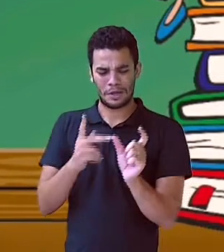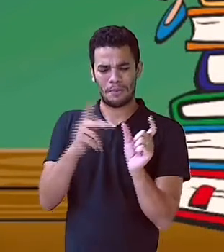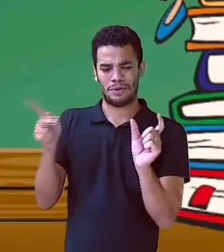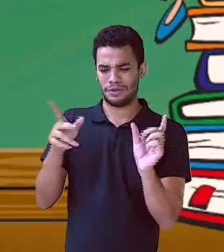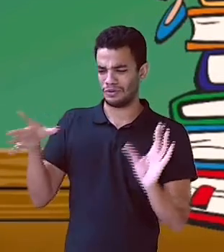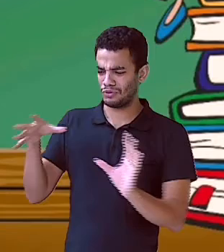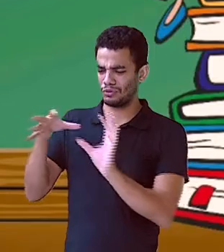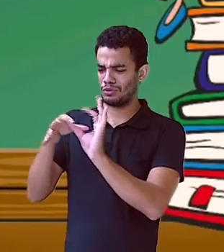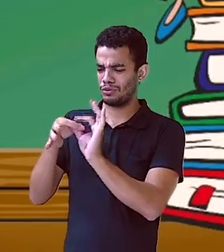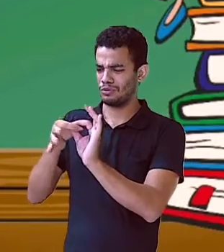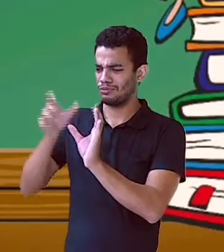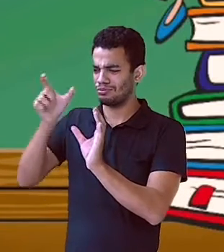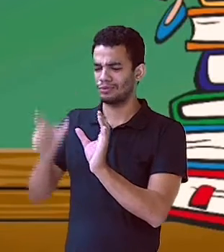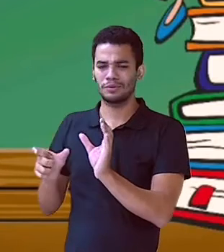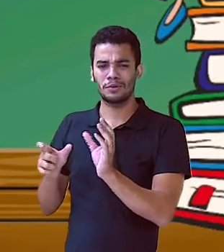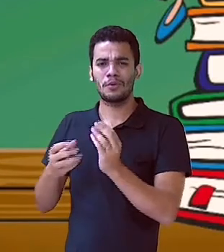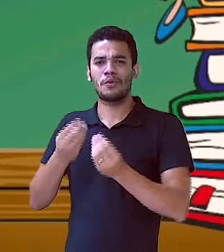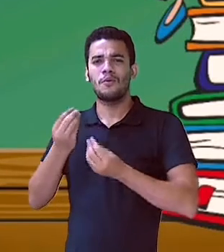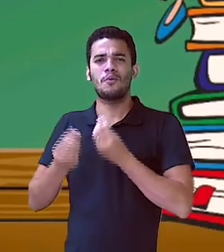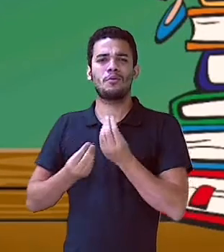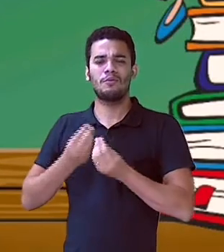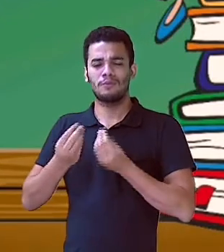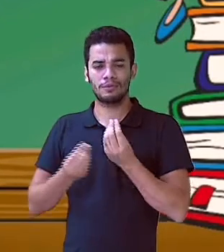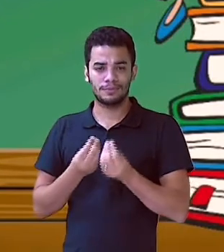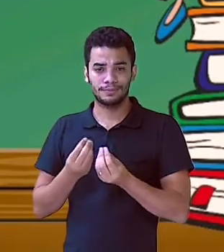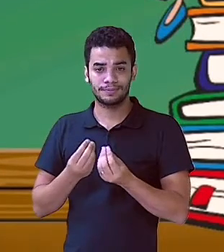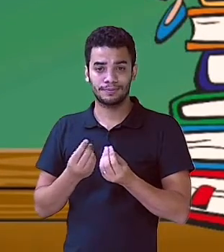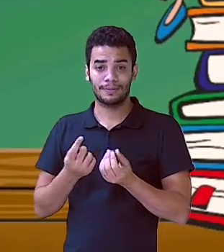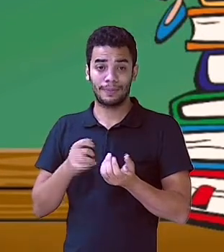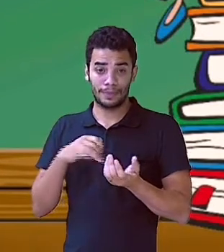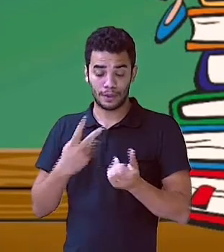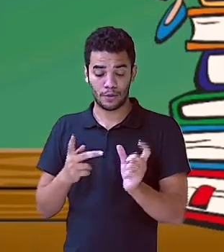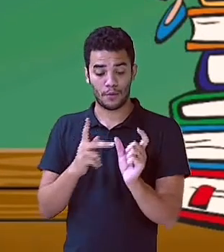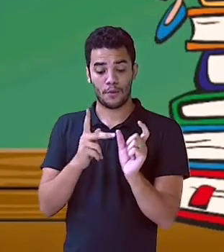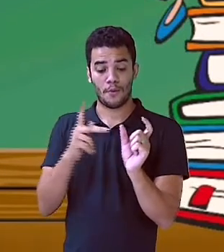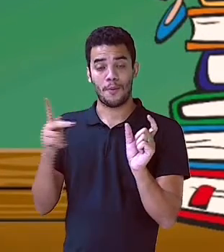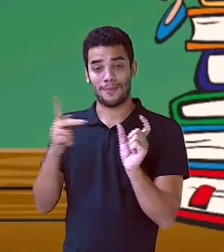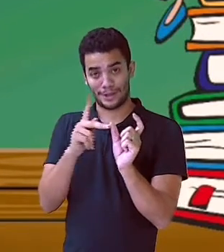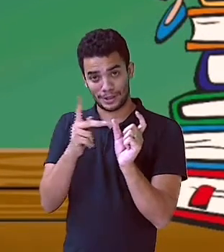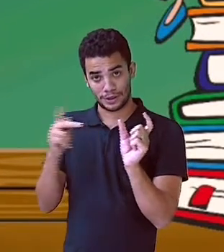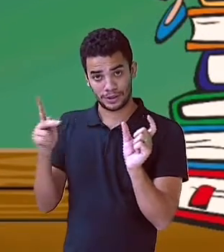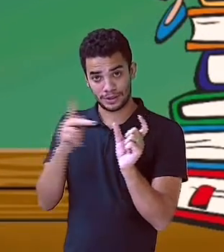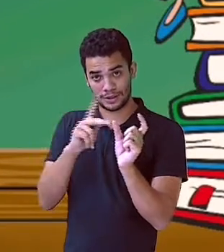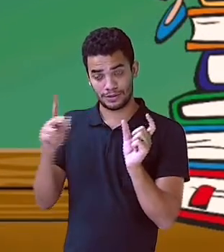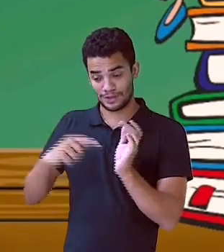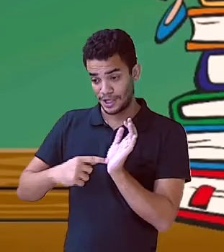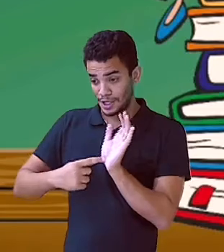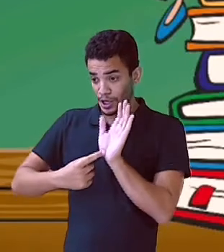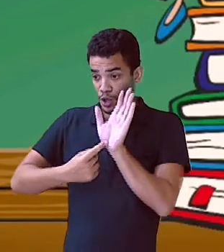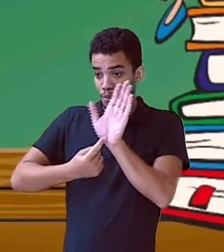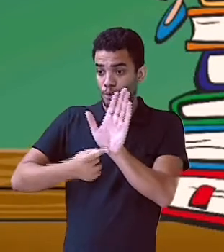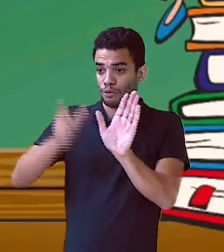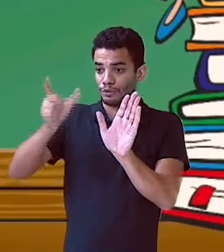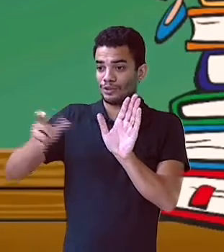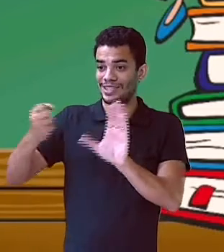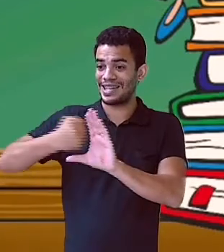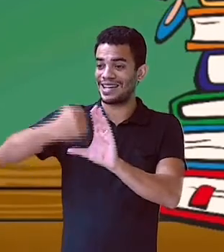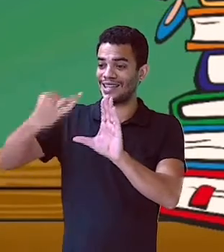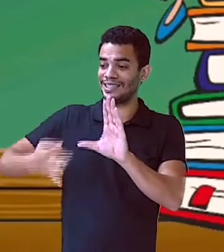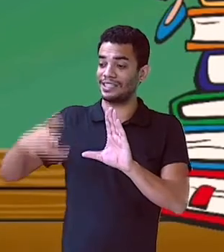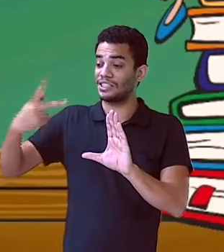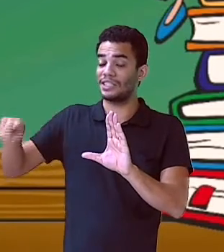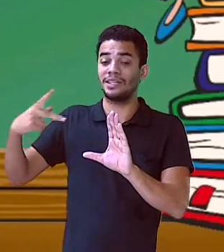sujeito. Ah, o predicativo é aquele que complementa o sujeito, atribui uma qualidade, uma característica.